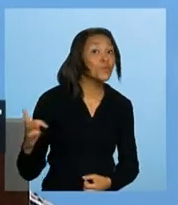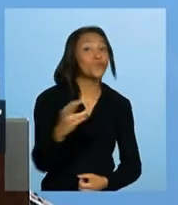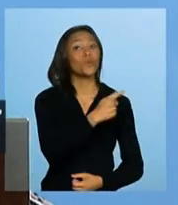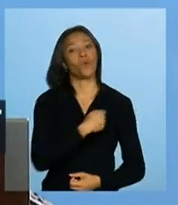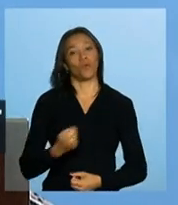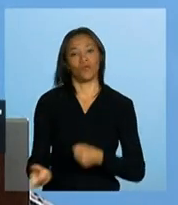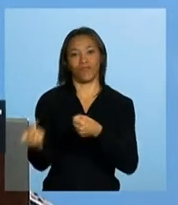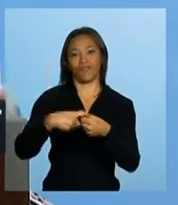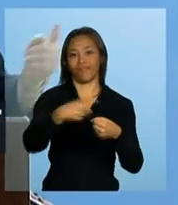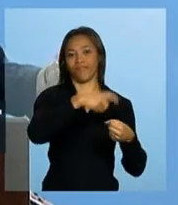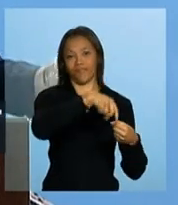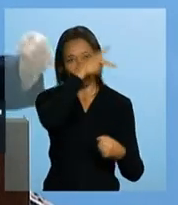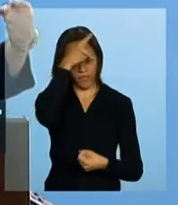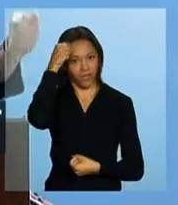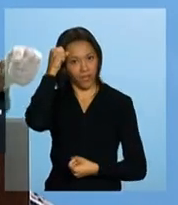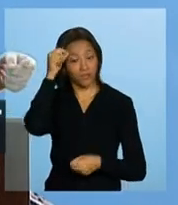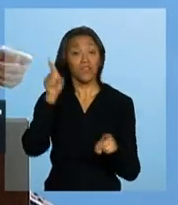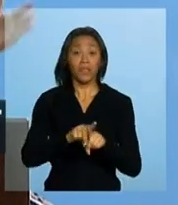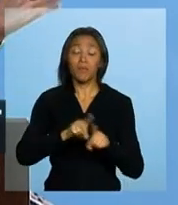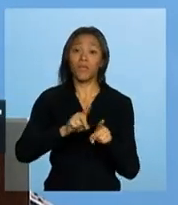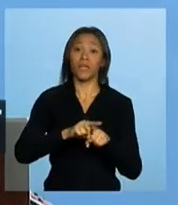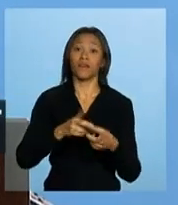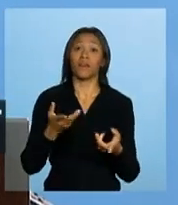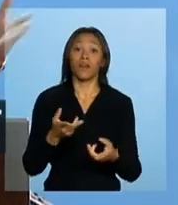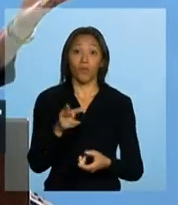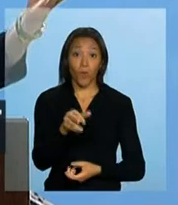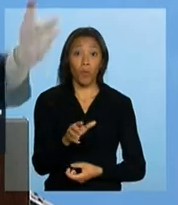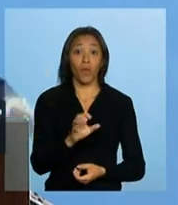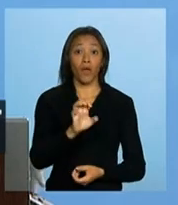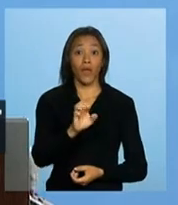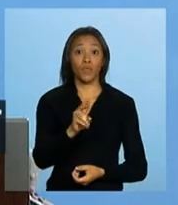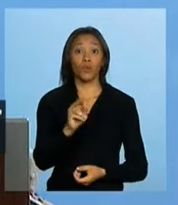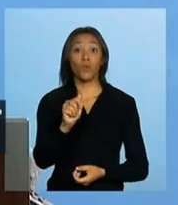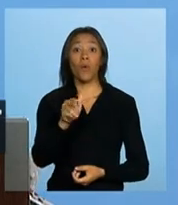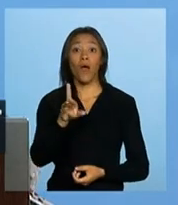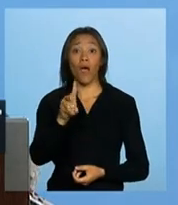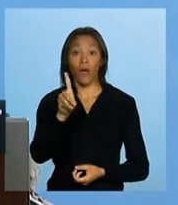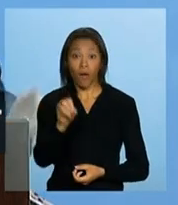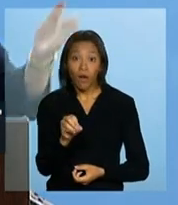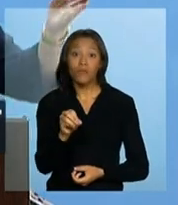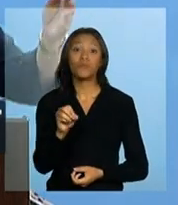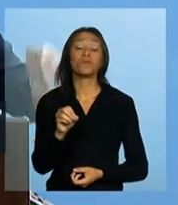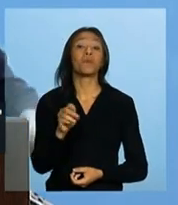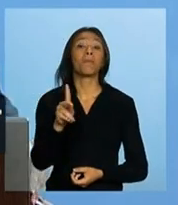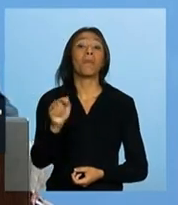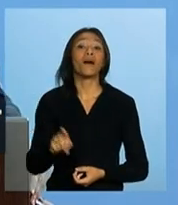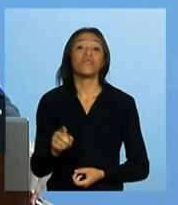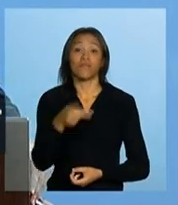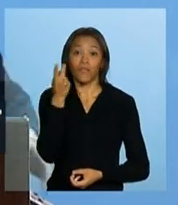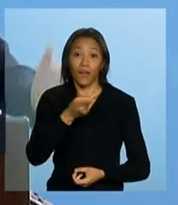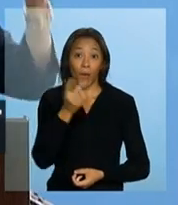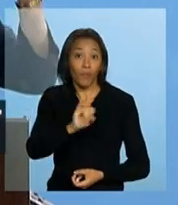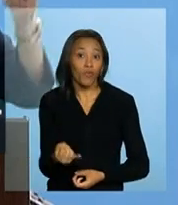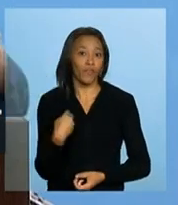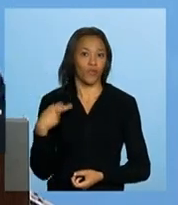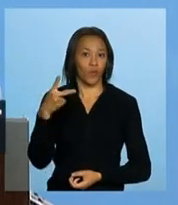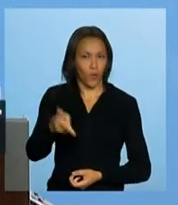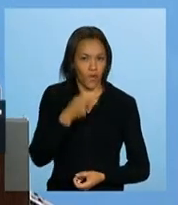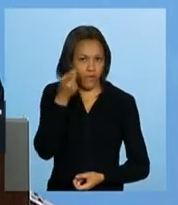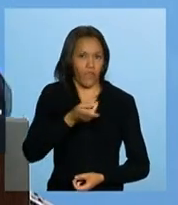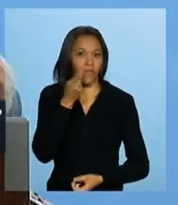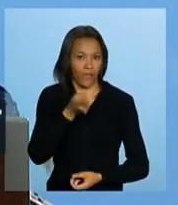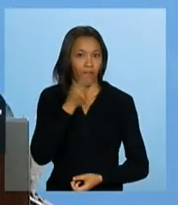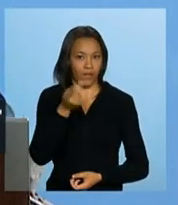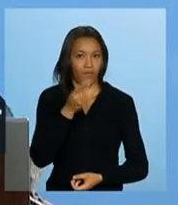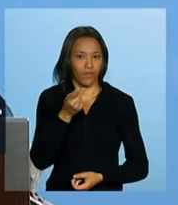os prefeitos, inclusive pelos prefeitos, como o Eduardo Paes falou ali, aproveitou o espaço e falou ali na